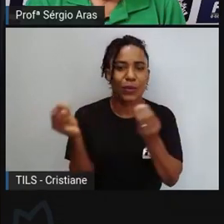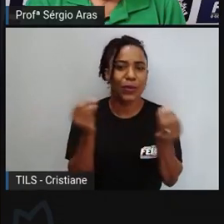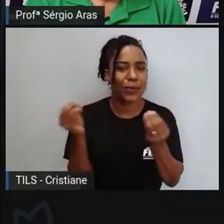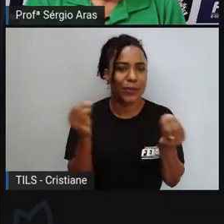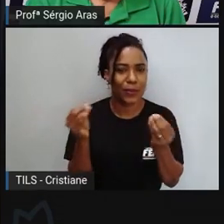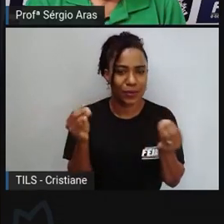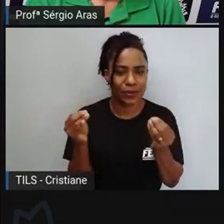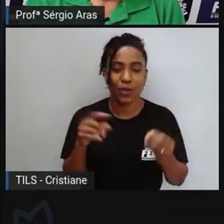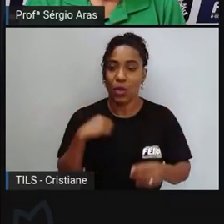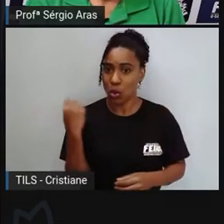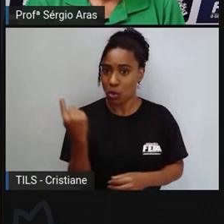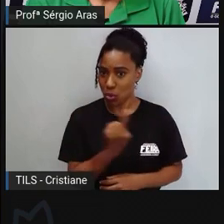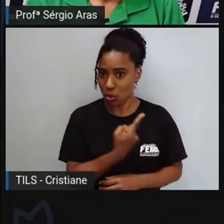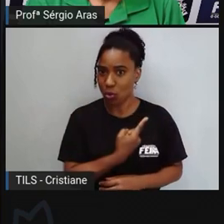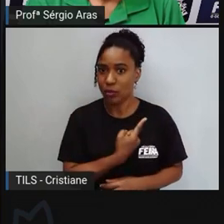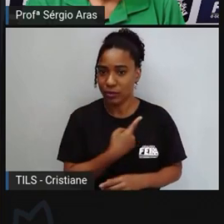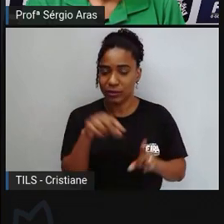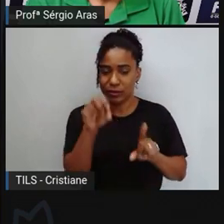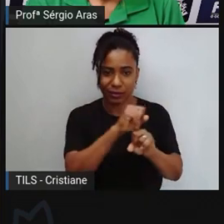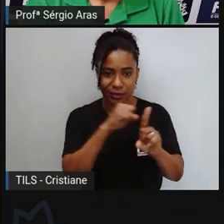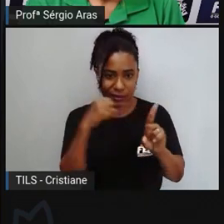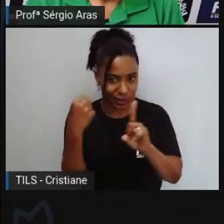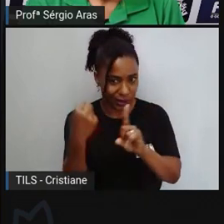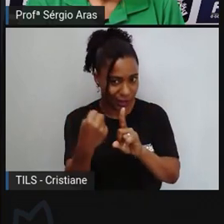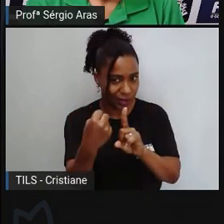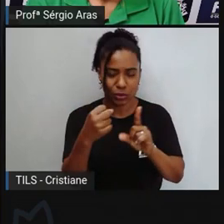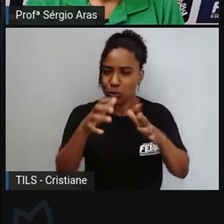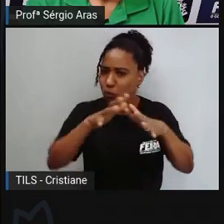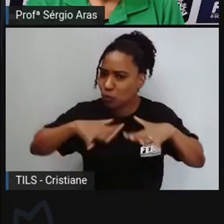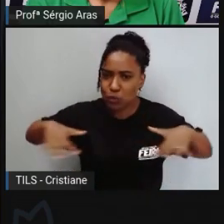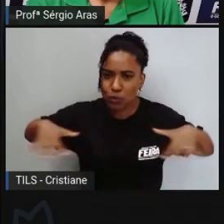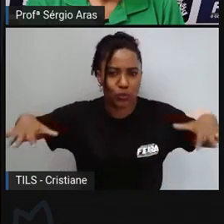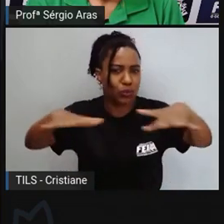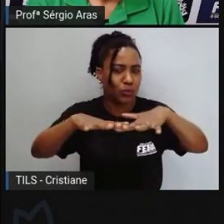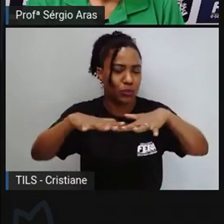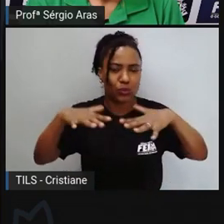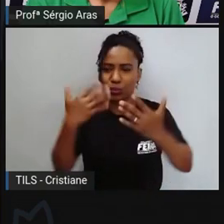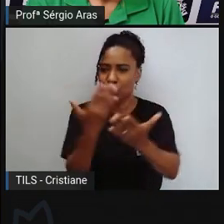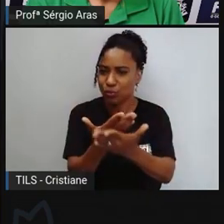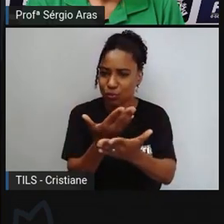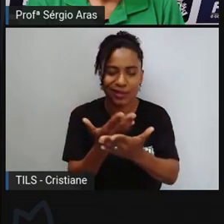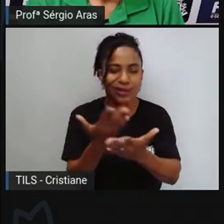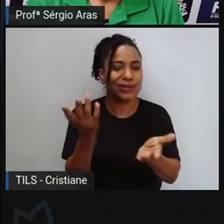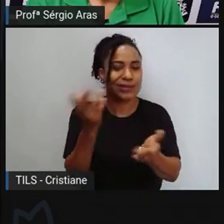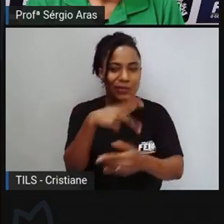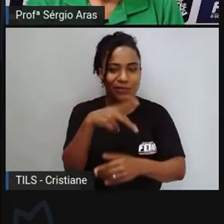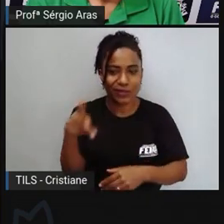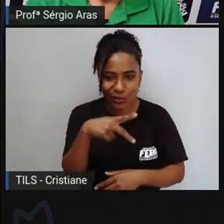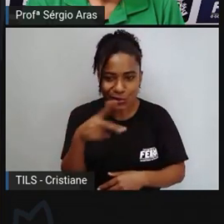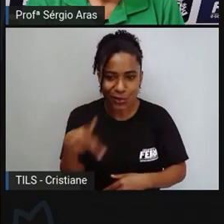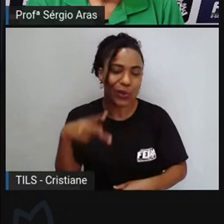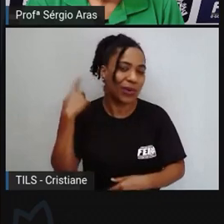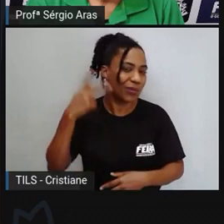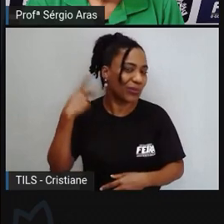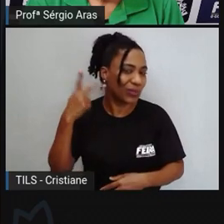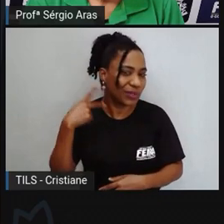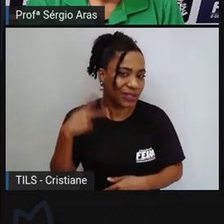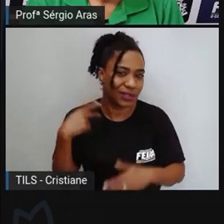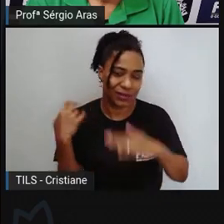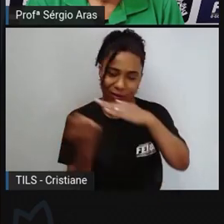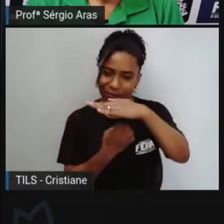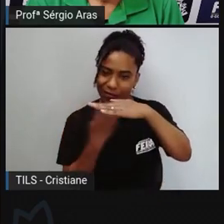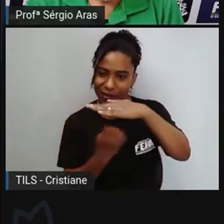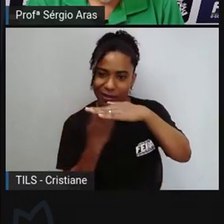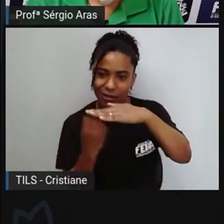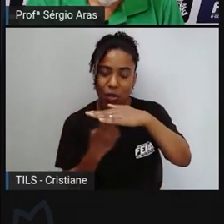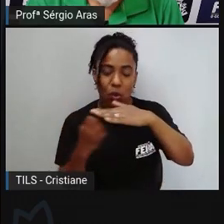cidadãos de todas as esferas estudantes professores empresários políticos para que esse processo